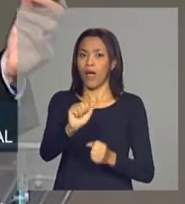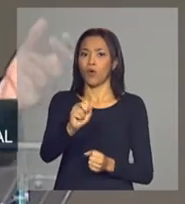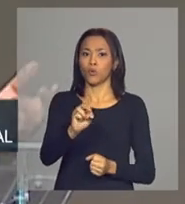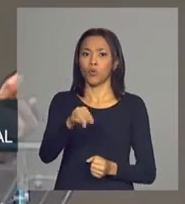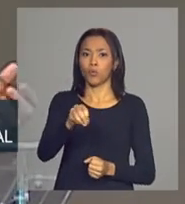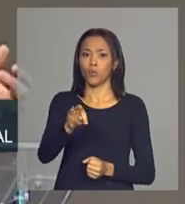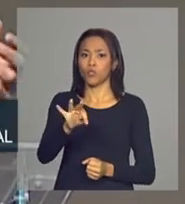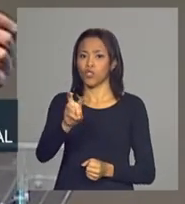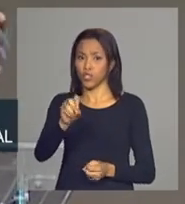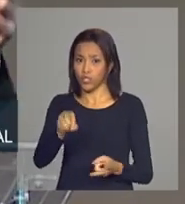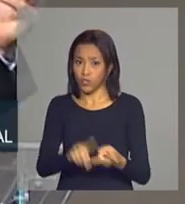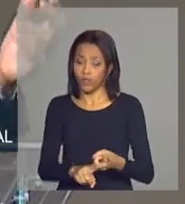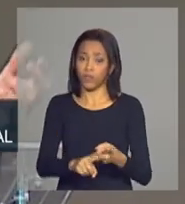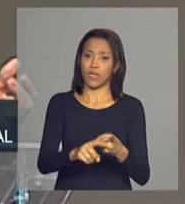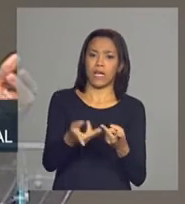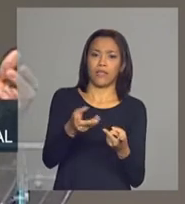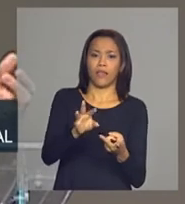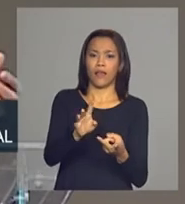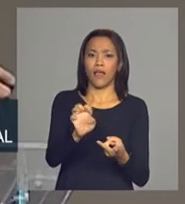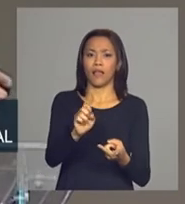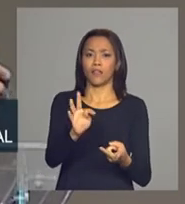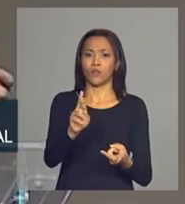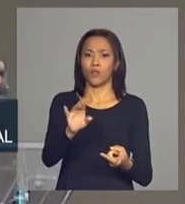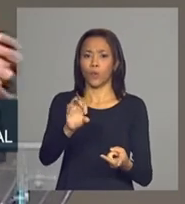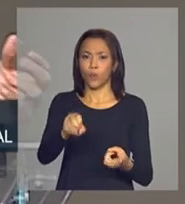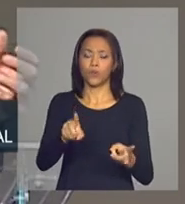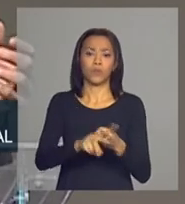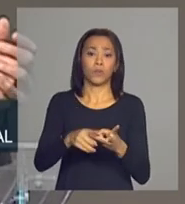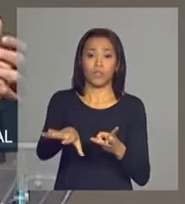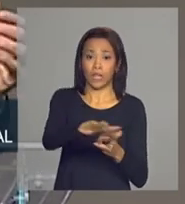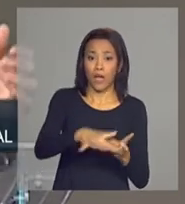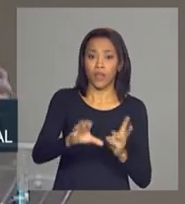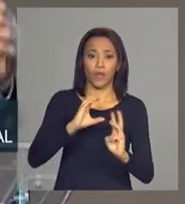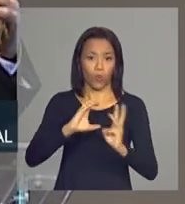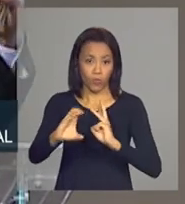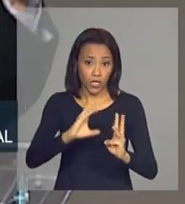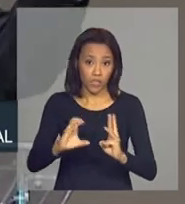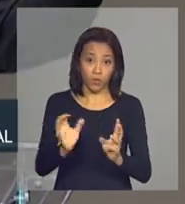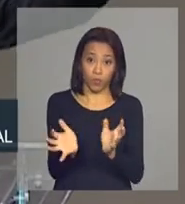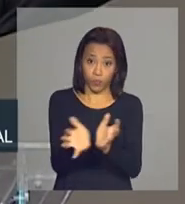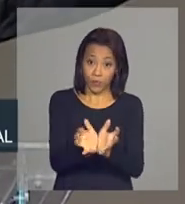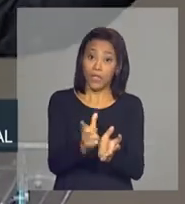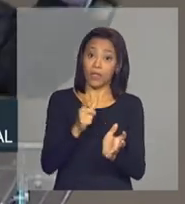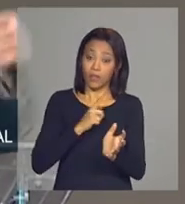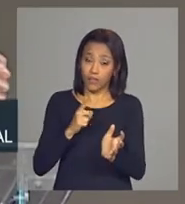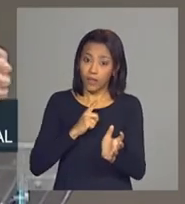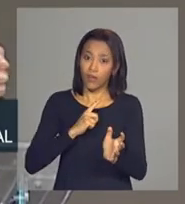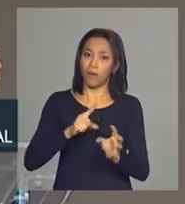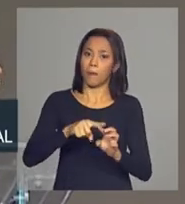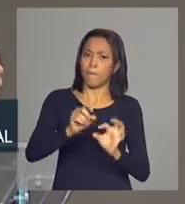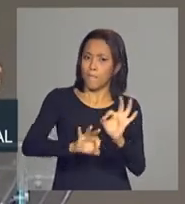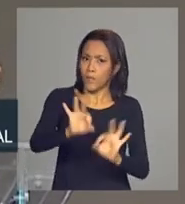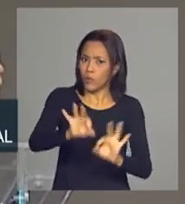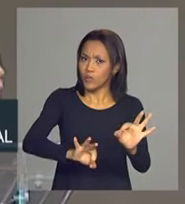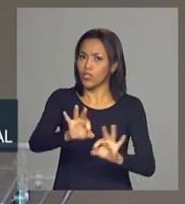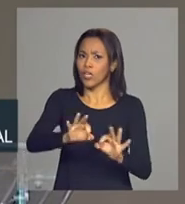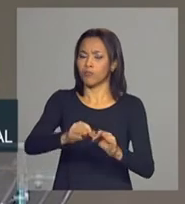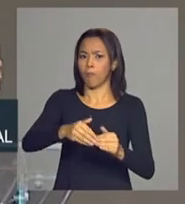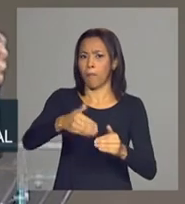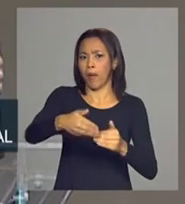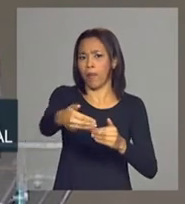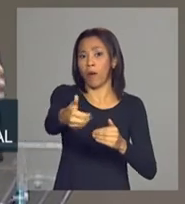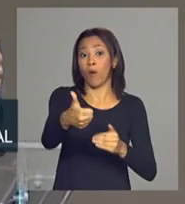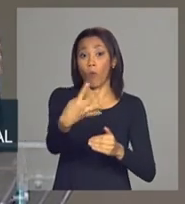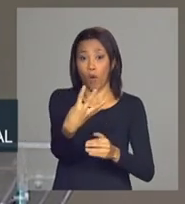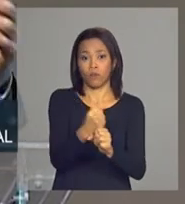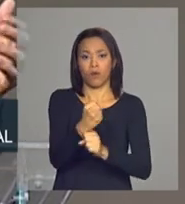investimentos no complexo eletrônico no complexo de telecomunicações tem projetados para os próximos quatro